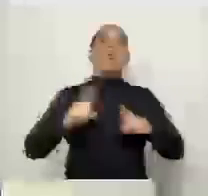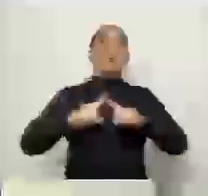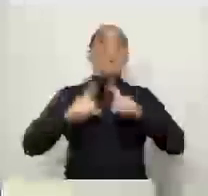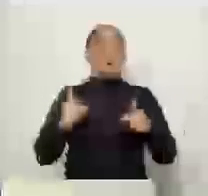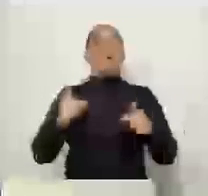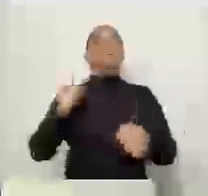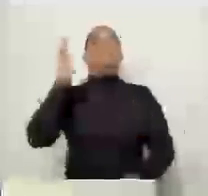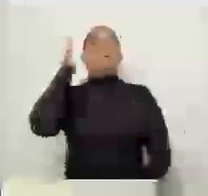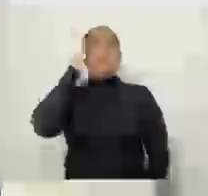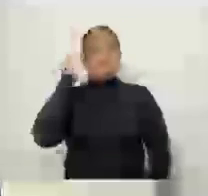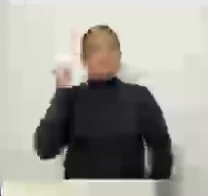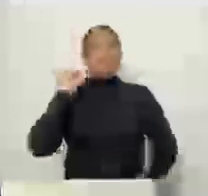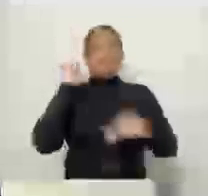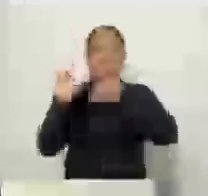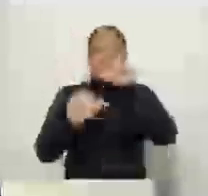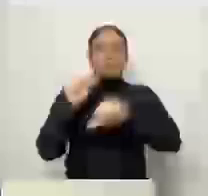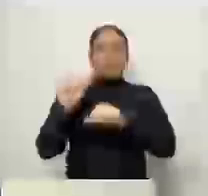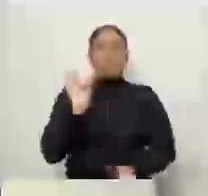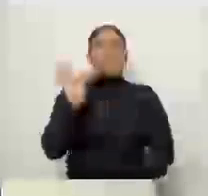Boa tarde, vereador.